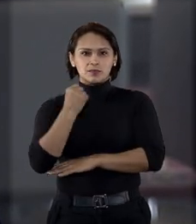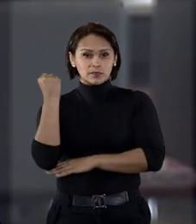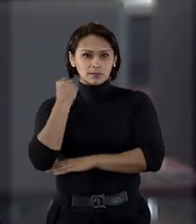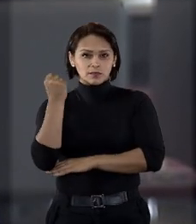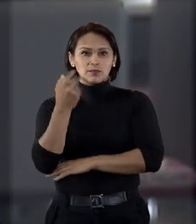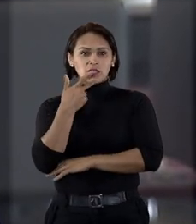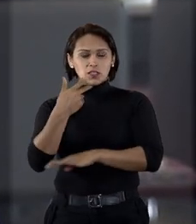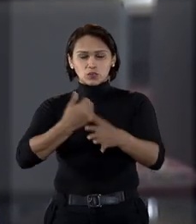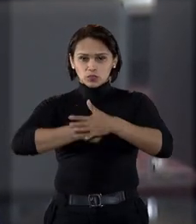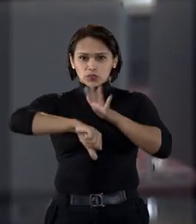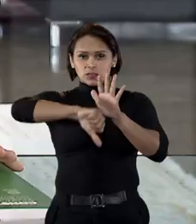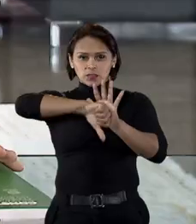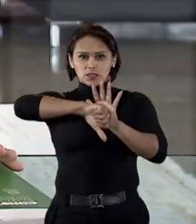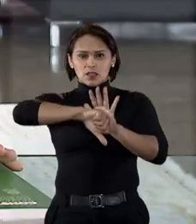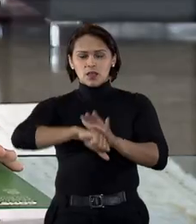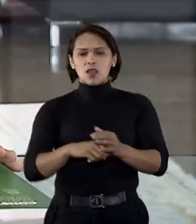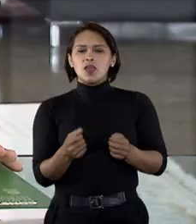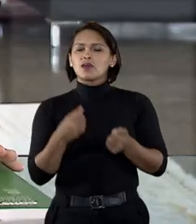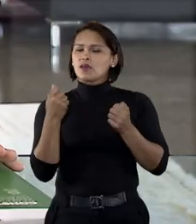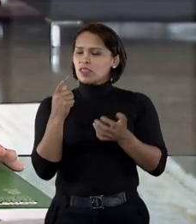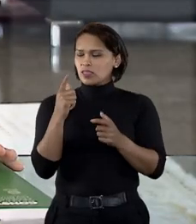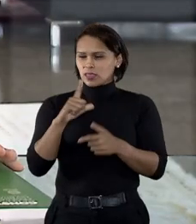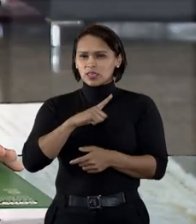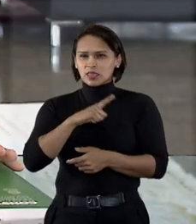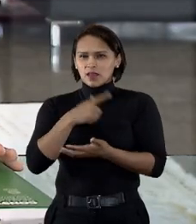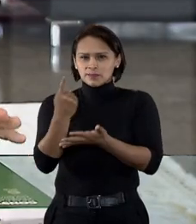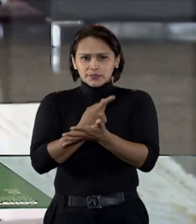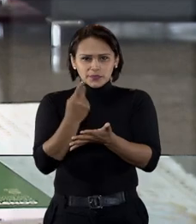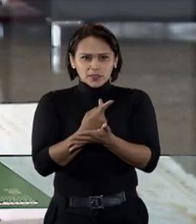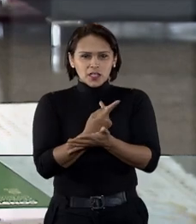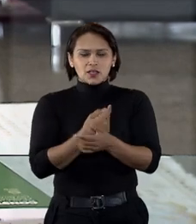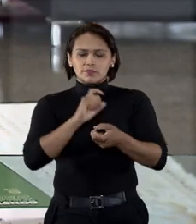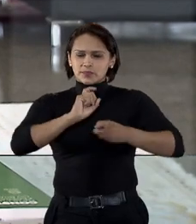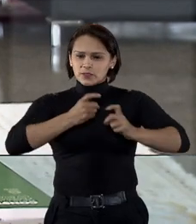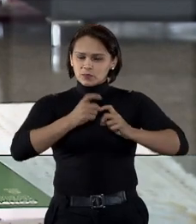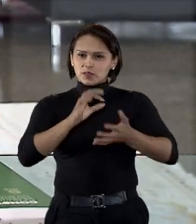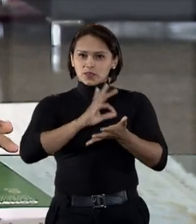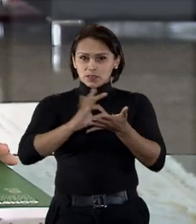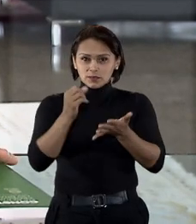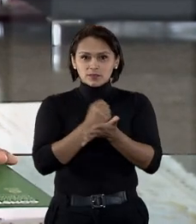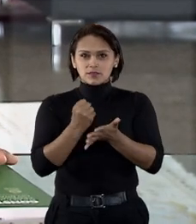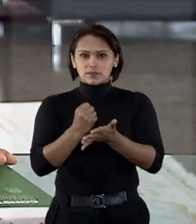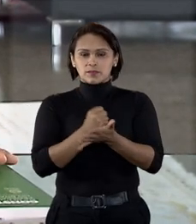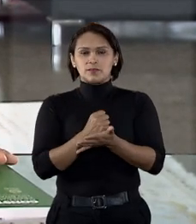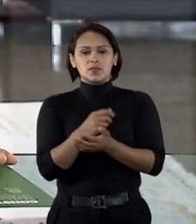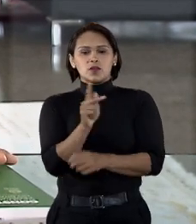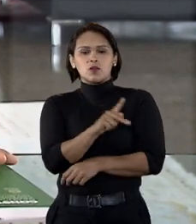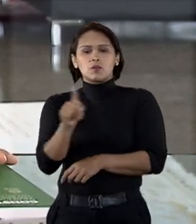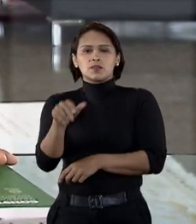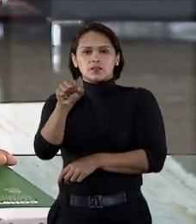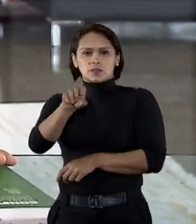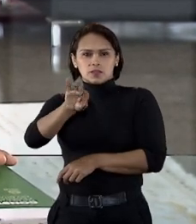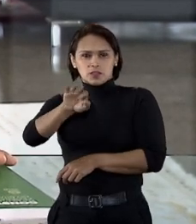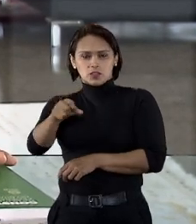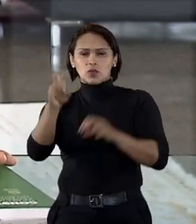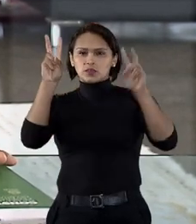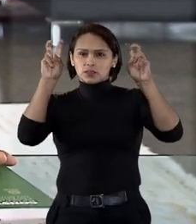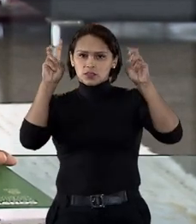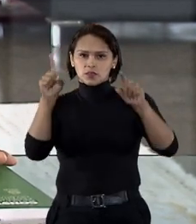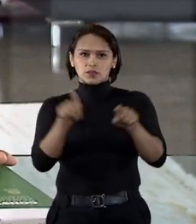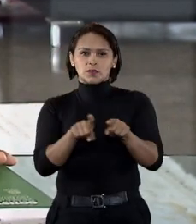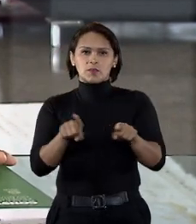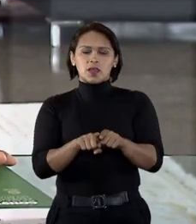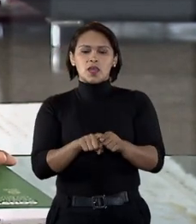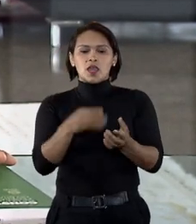extrema gravidade dos fatos e que há indícios de fraudes em licitações e contratos administrativos. O presidente do STJ